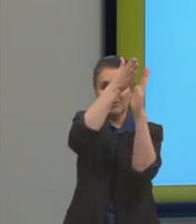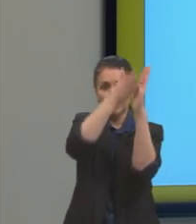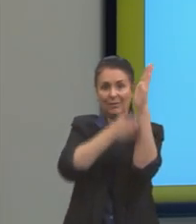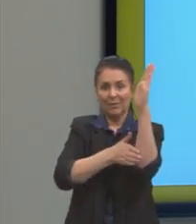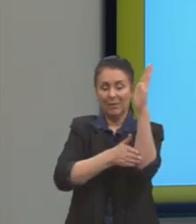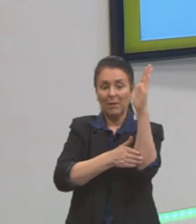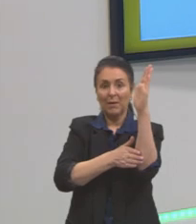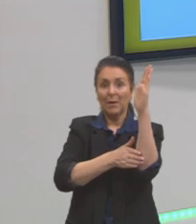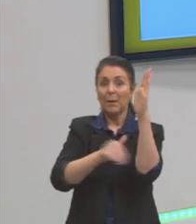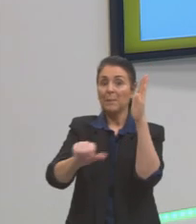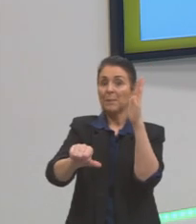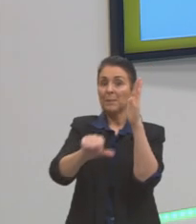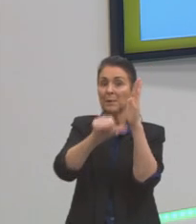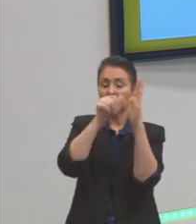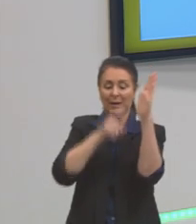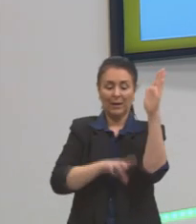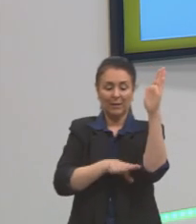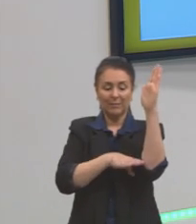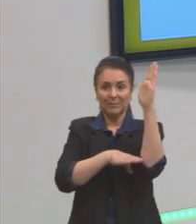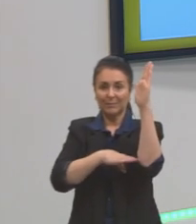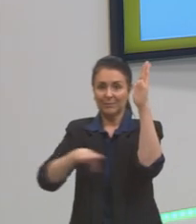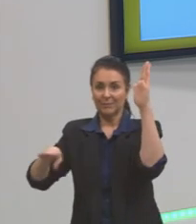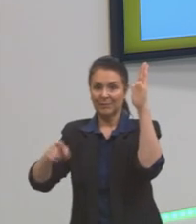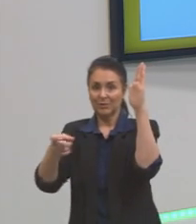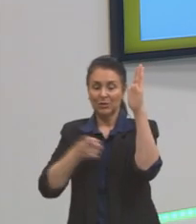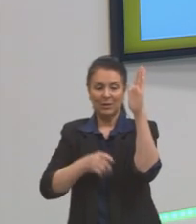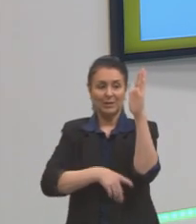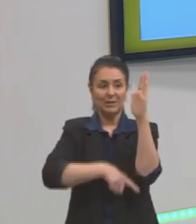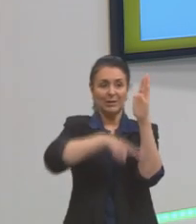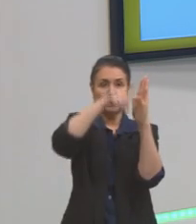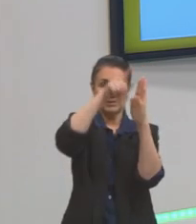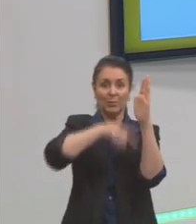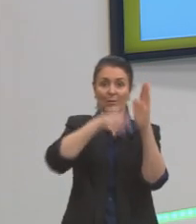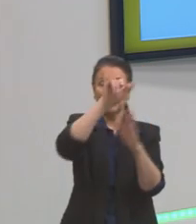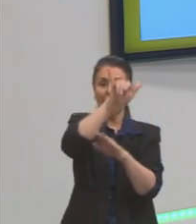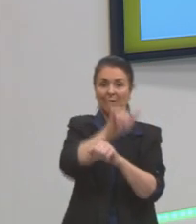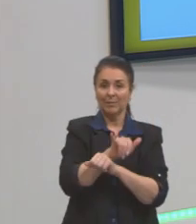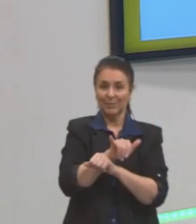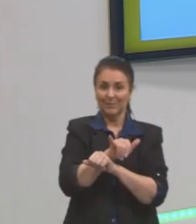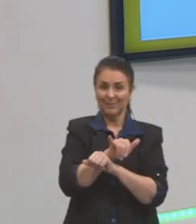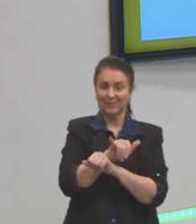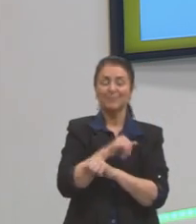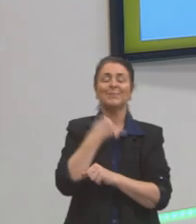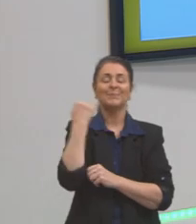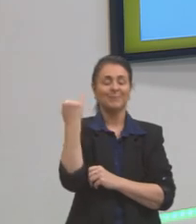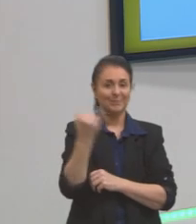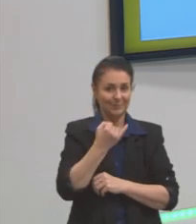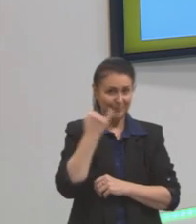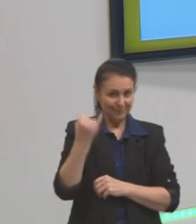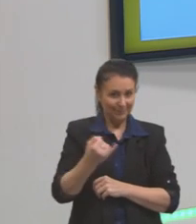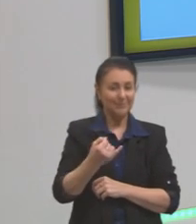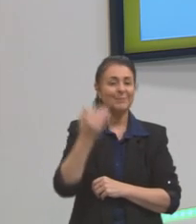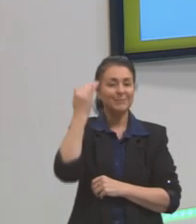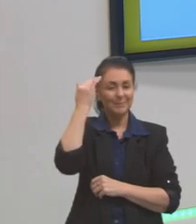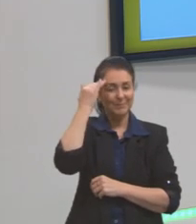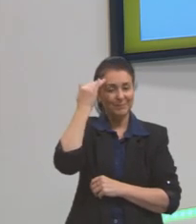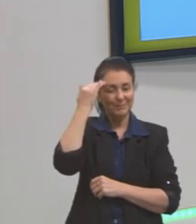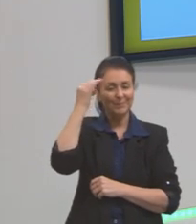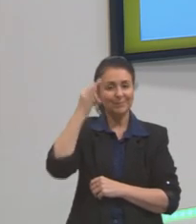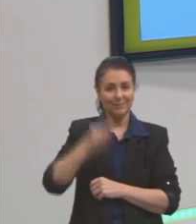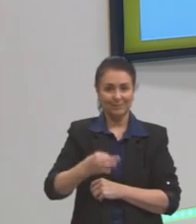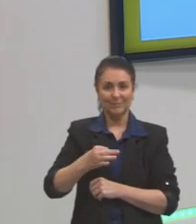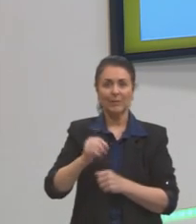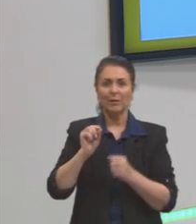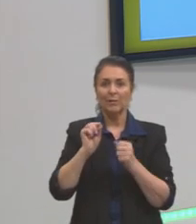coordenada, X, segunda coordenada, Y. Isso é muito importante a gente ter como certeza quando a gente vai